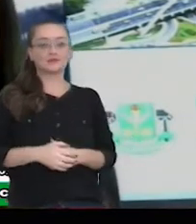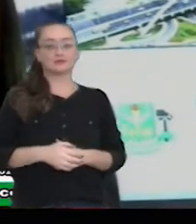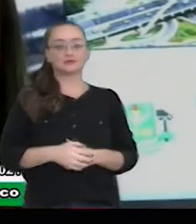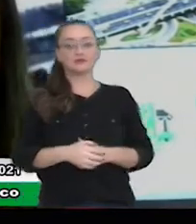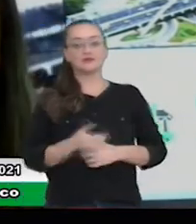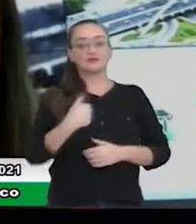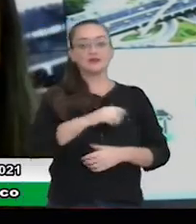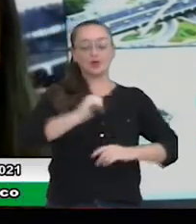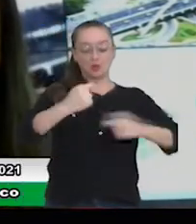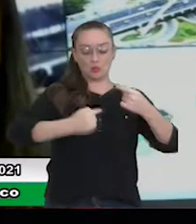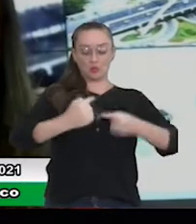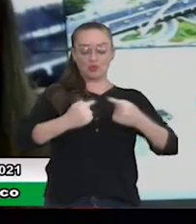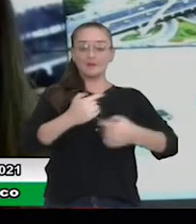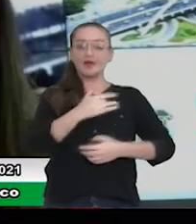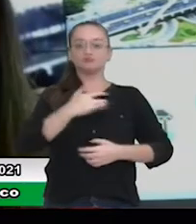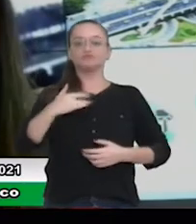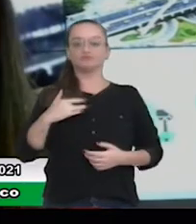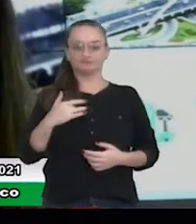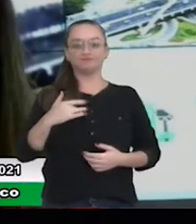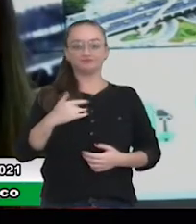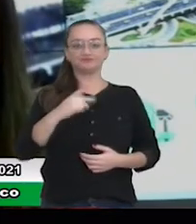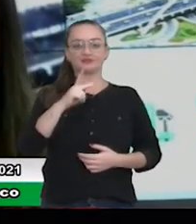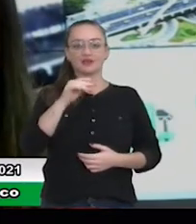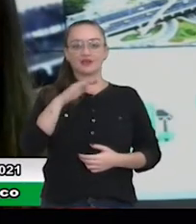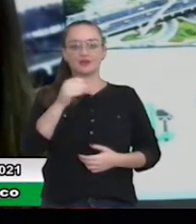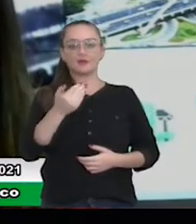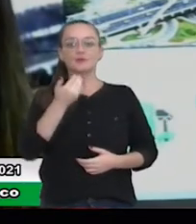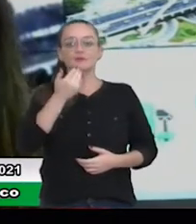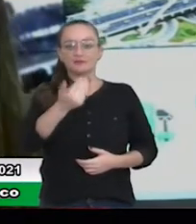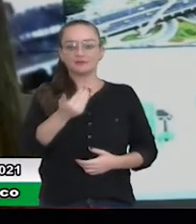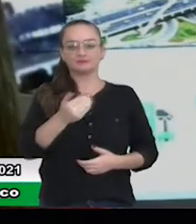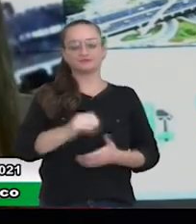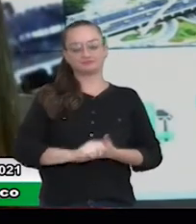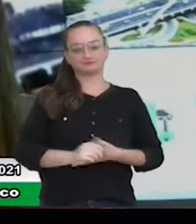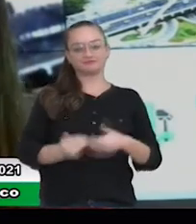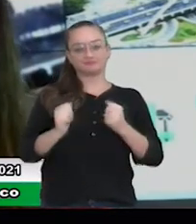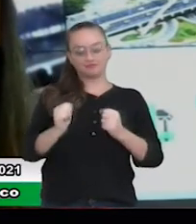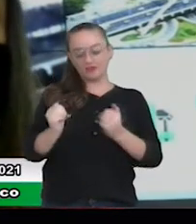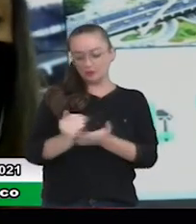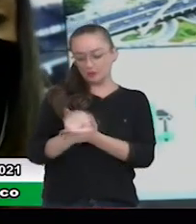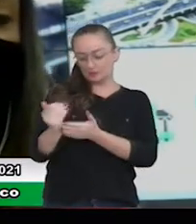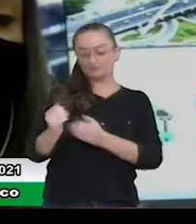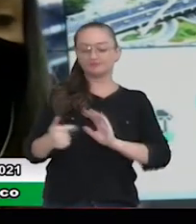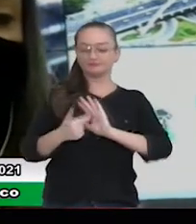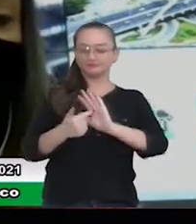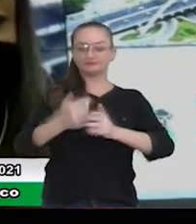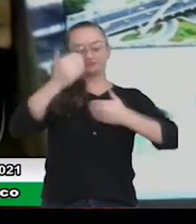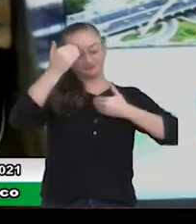saudáveis. Karine, por gentileza, pode iniciar a sua apresentação. Muito obrigada.